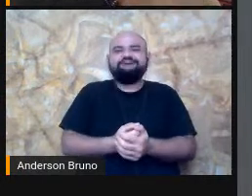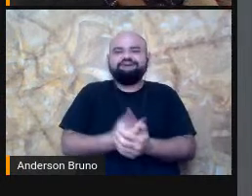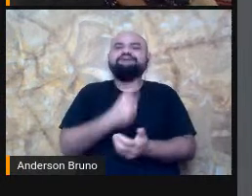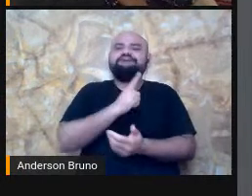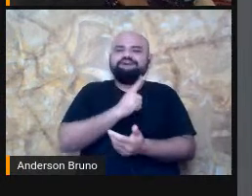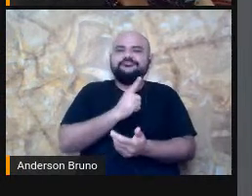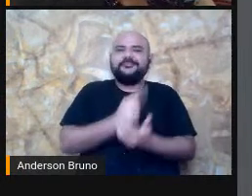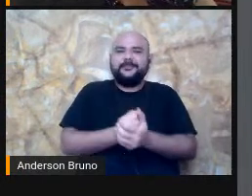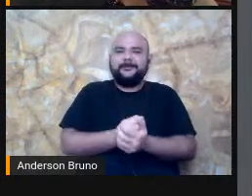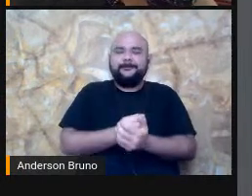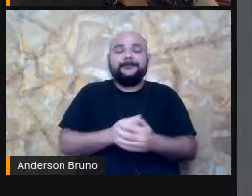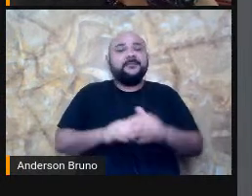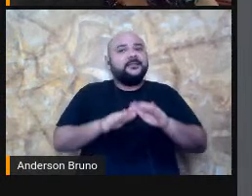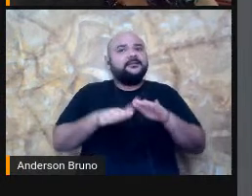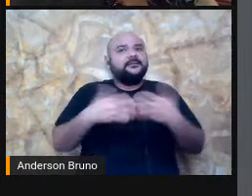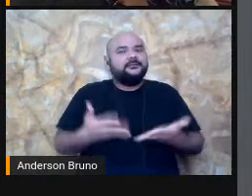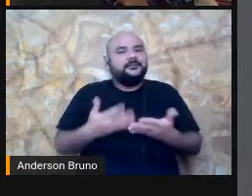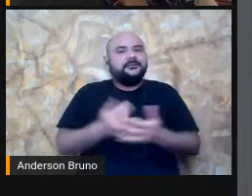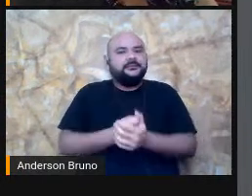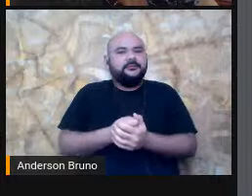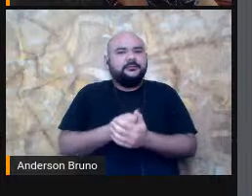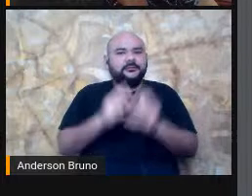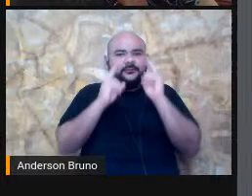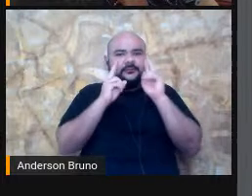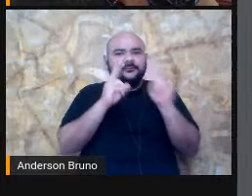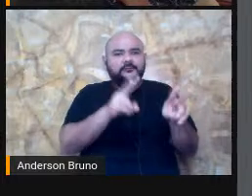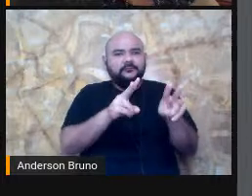Assim e fala Mas isso aí É muito longe Da minha realidade